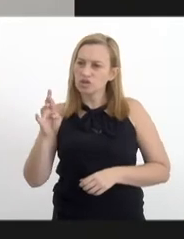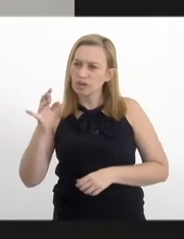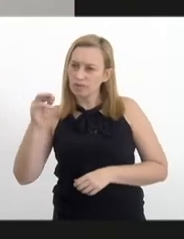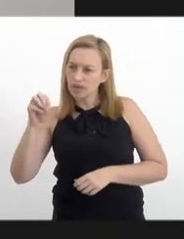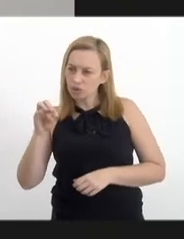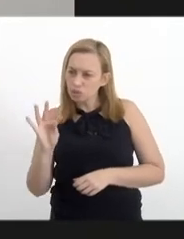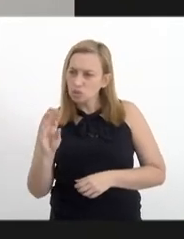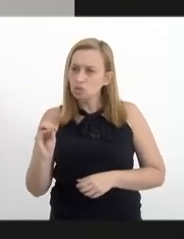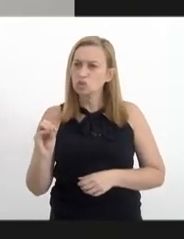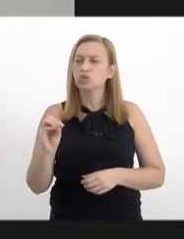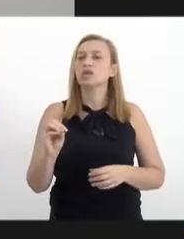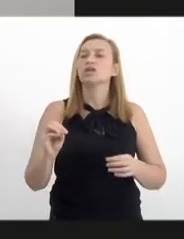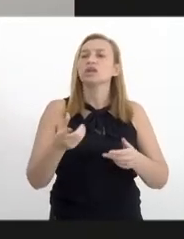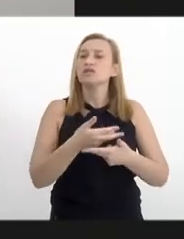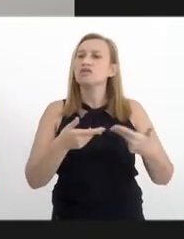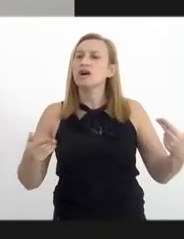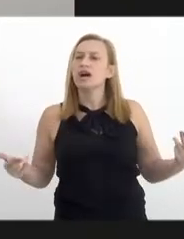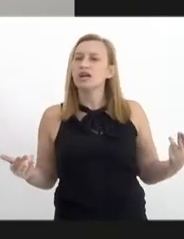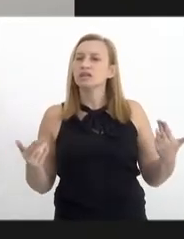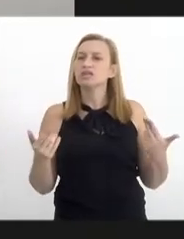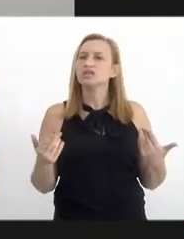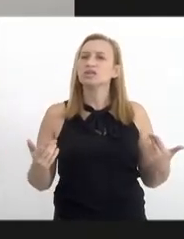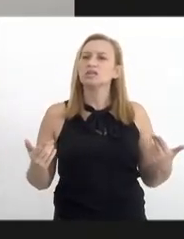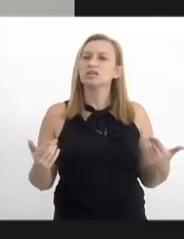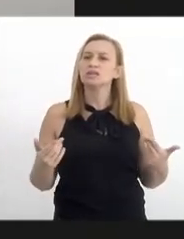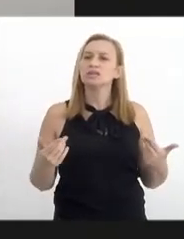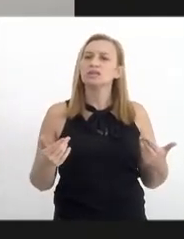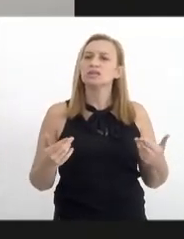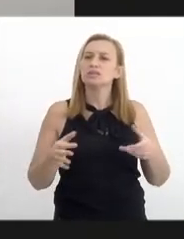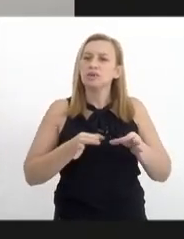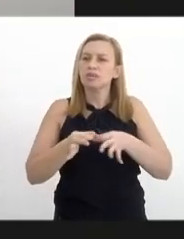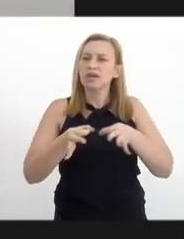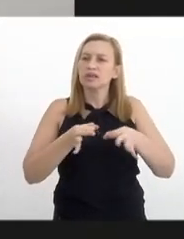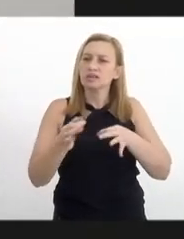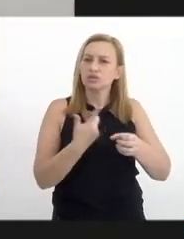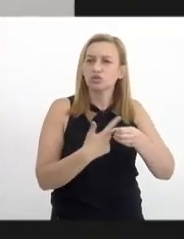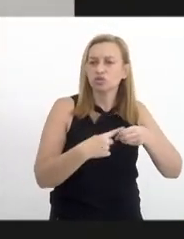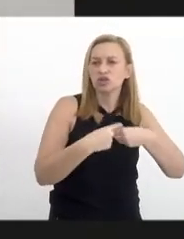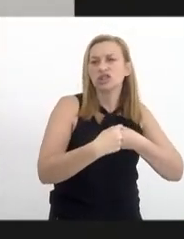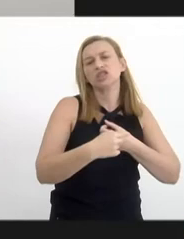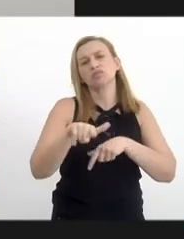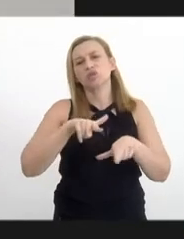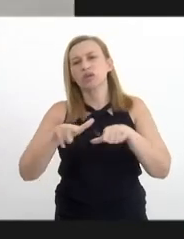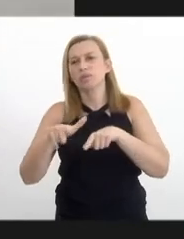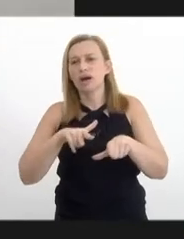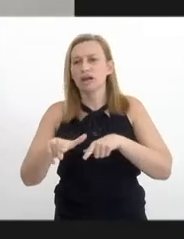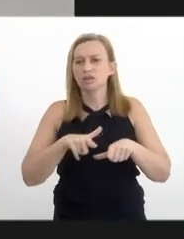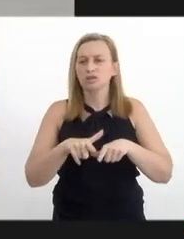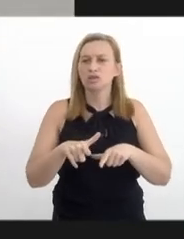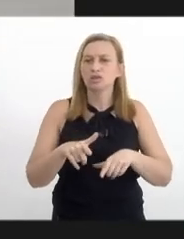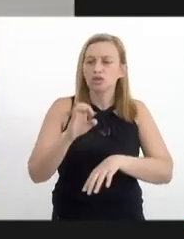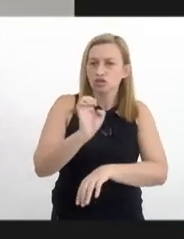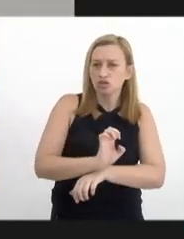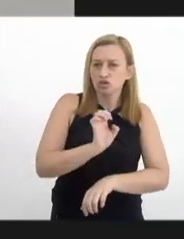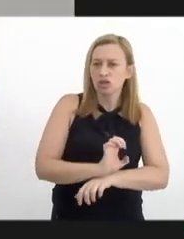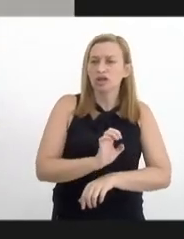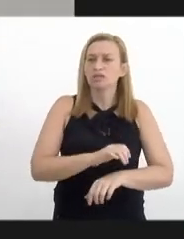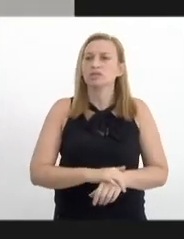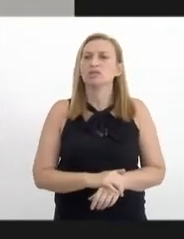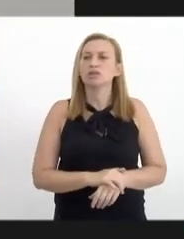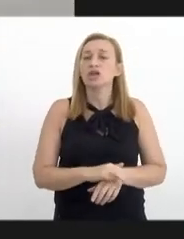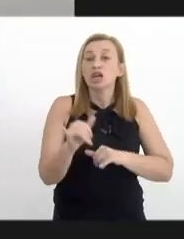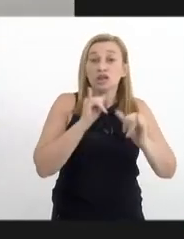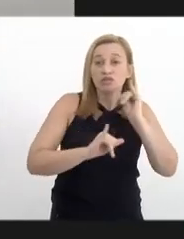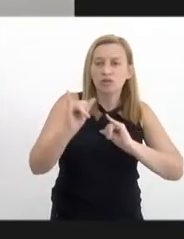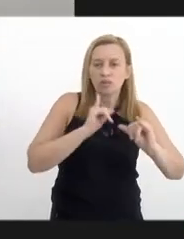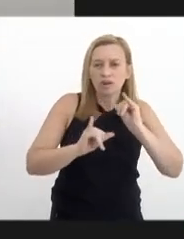cofinanciamento a gente tem feito uma série e a gente tem resgatado com os municípios e com os serviços do Estado informações